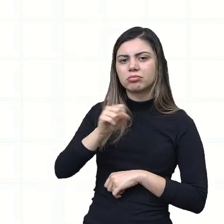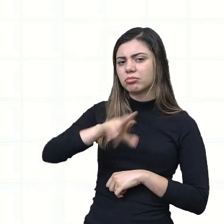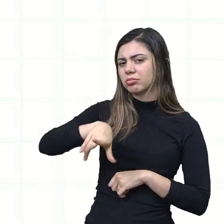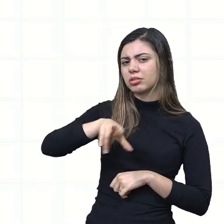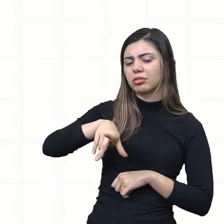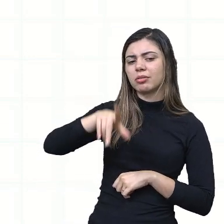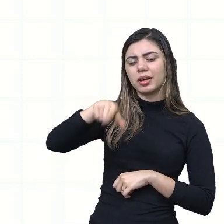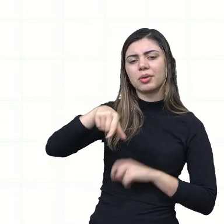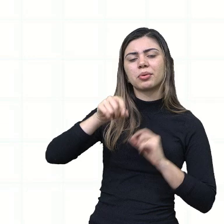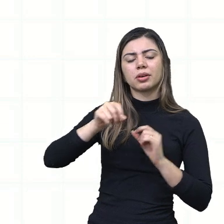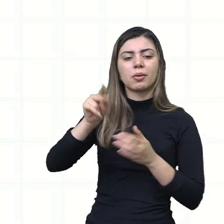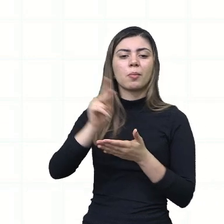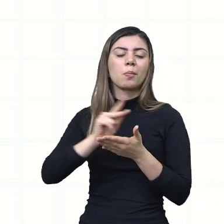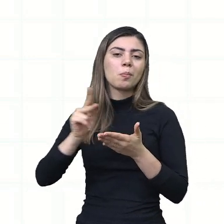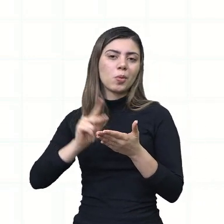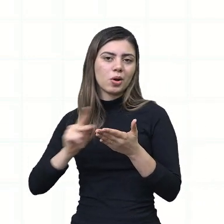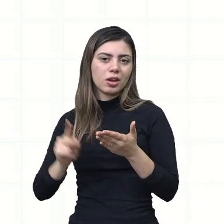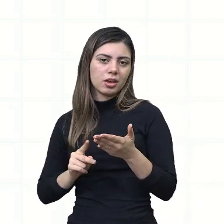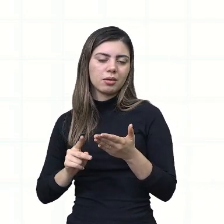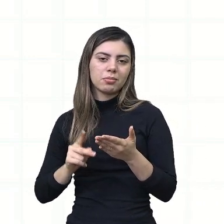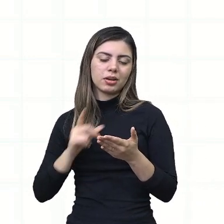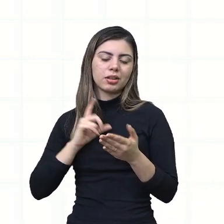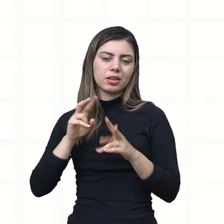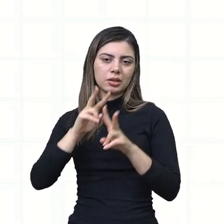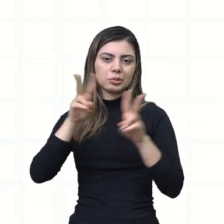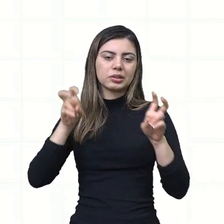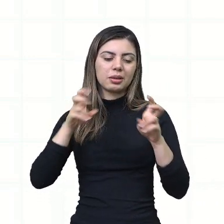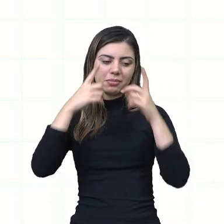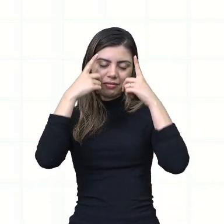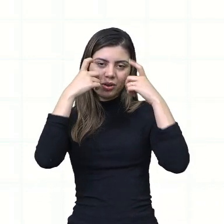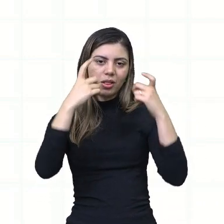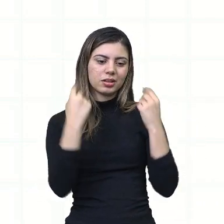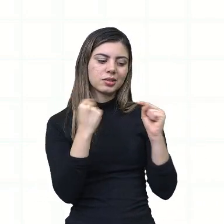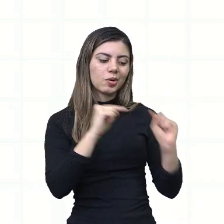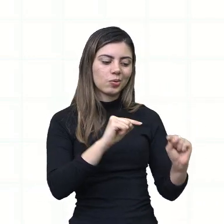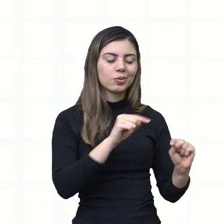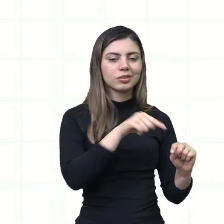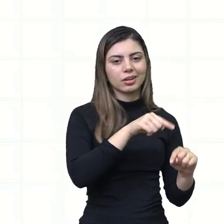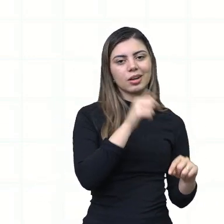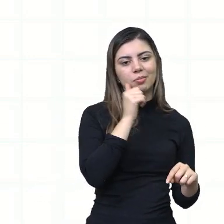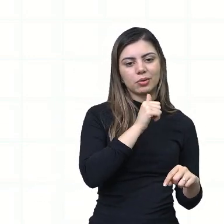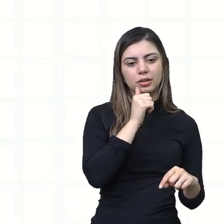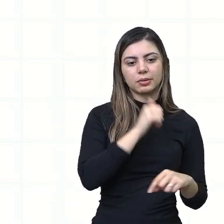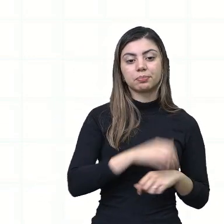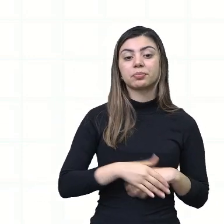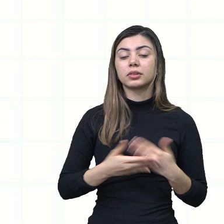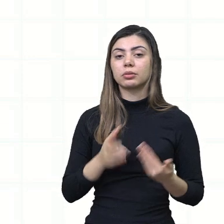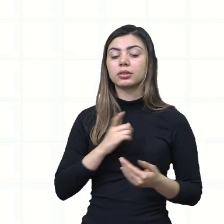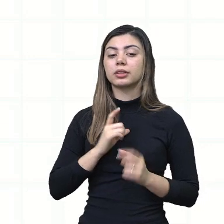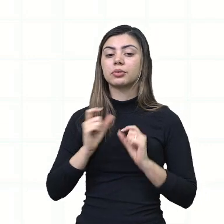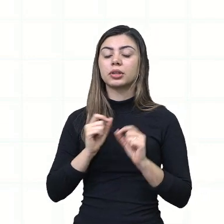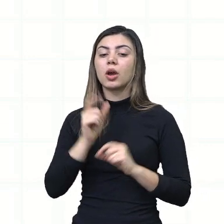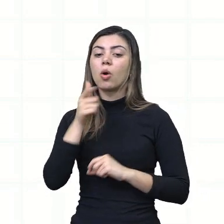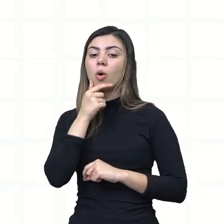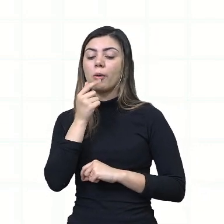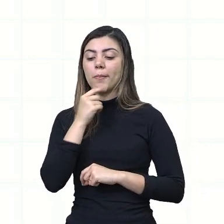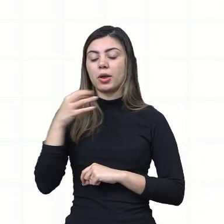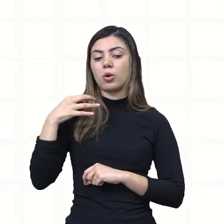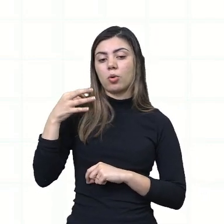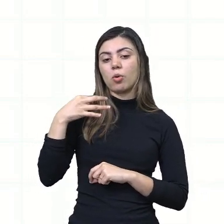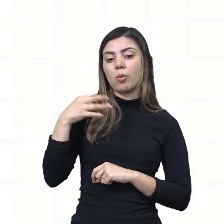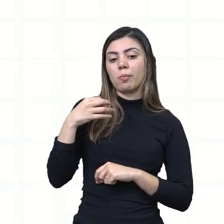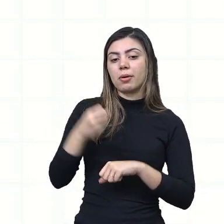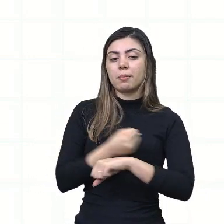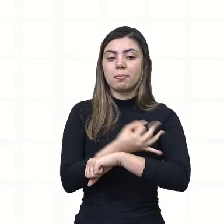sobre violência contra a mulher. Vinha os homens de branco, foi levado ao necrotério. Ou seja,